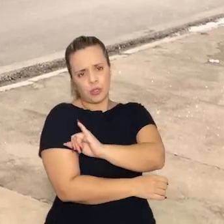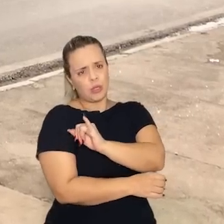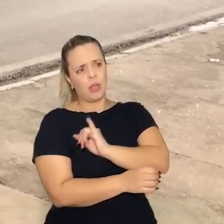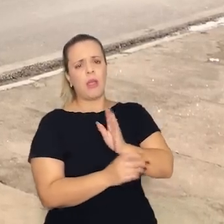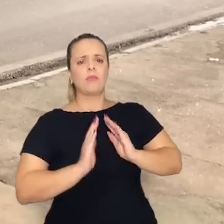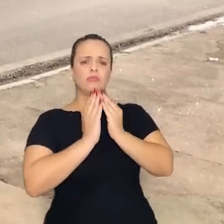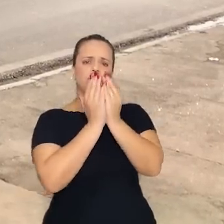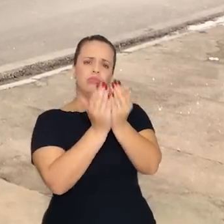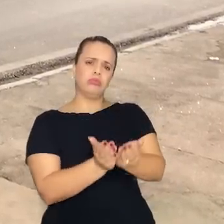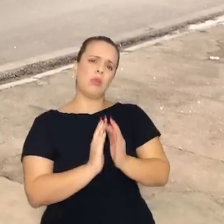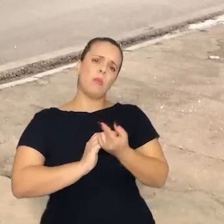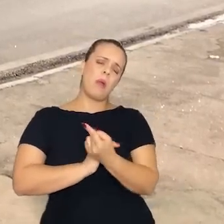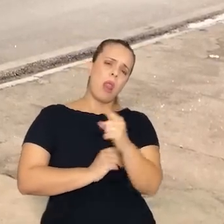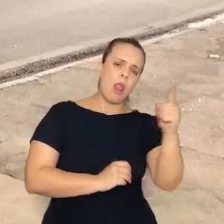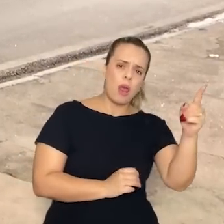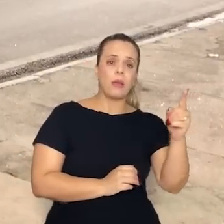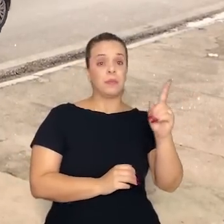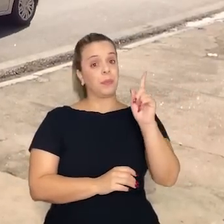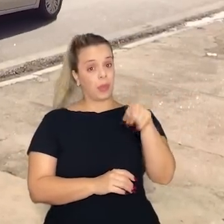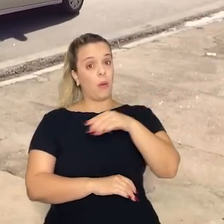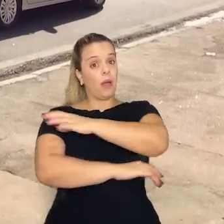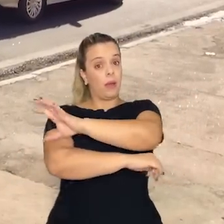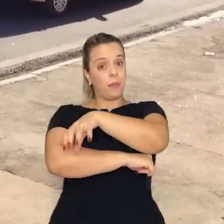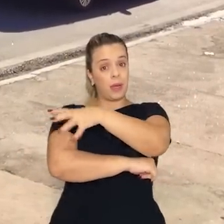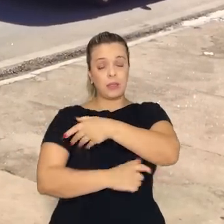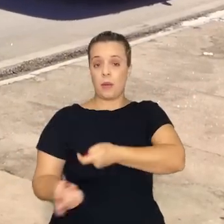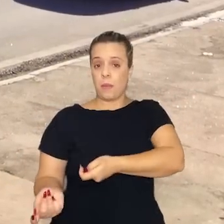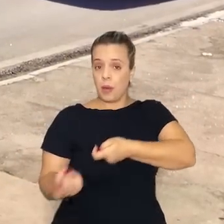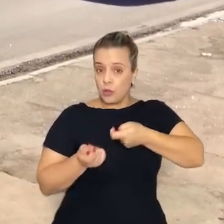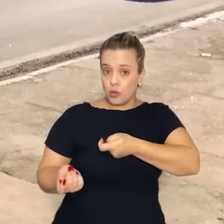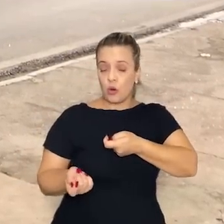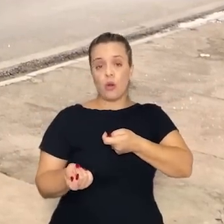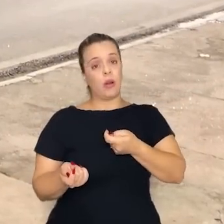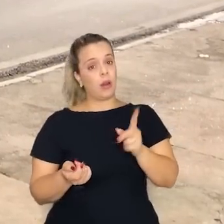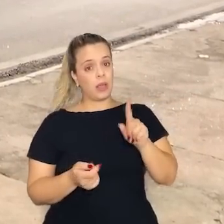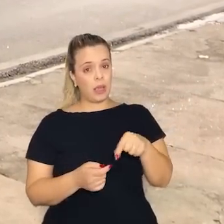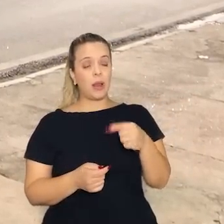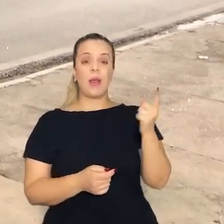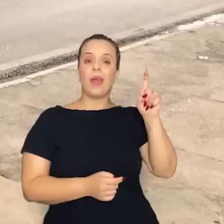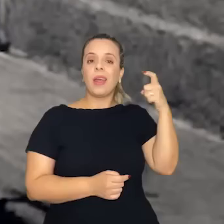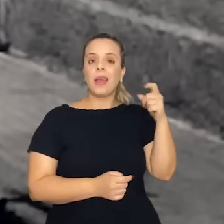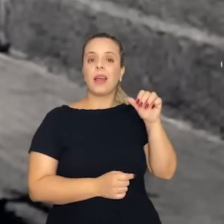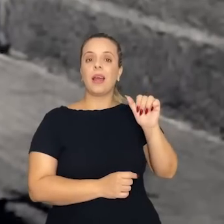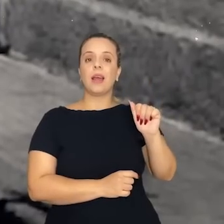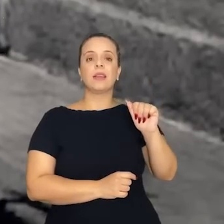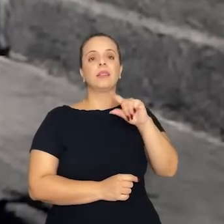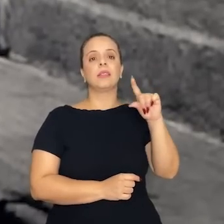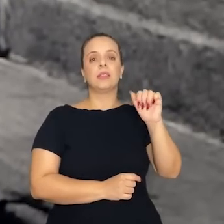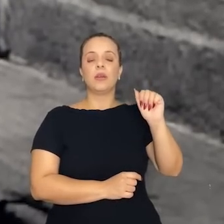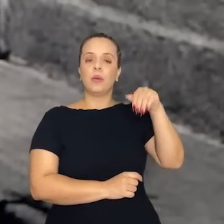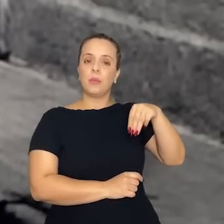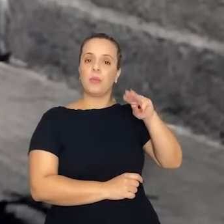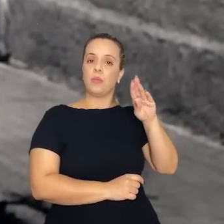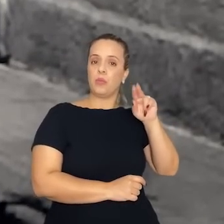caminho. a Praça da Mandioca, na verdade a Praça de Zambuja, é por onde chegavam as